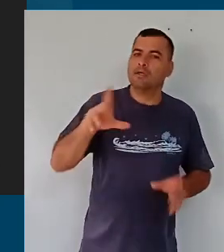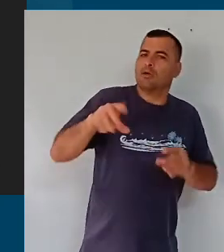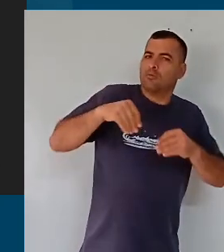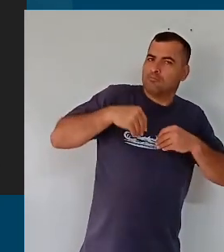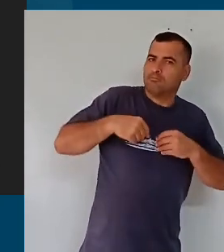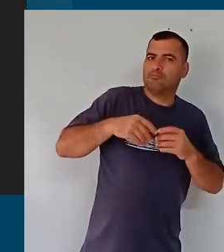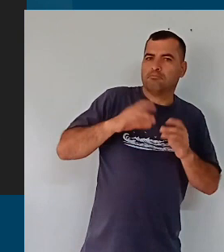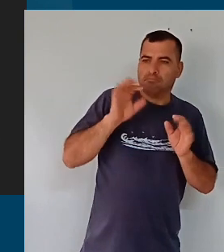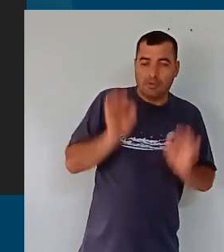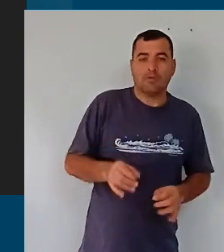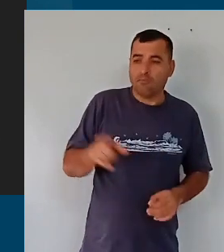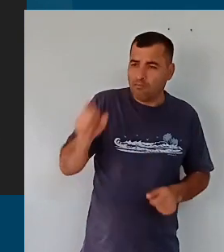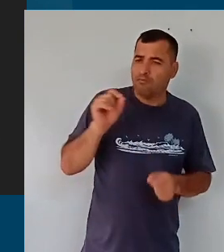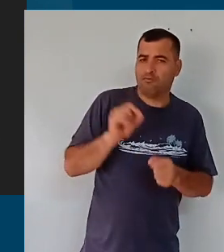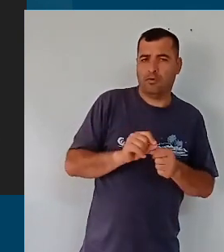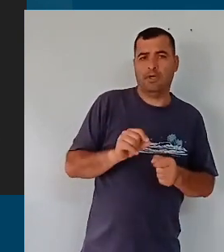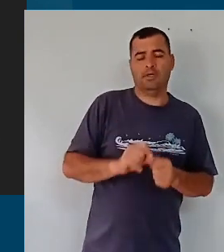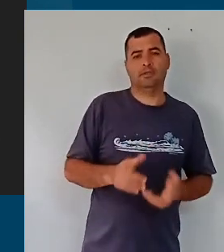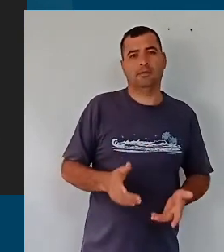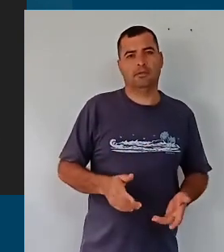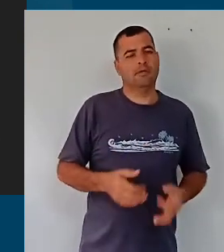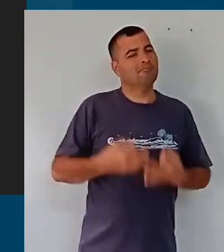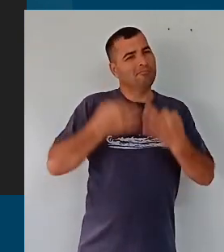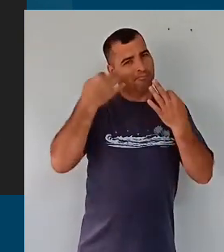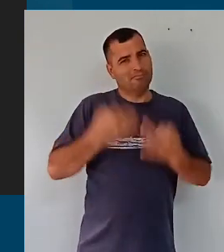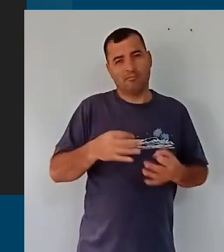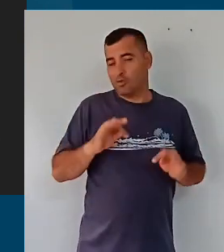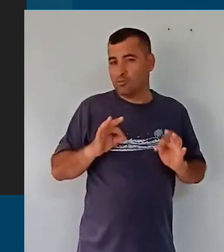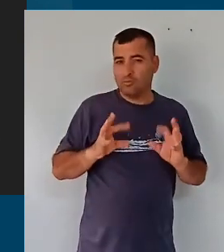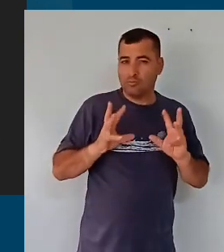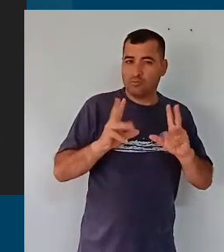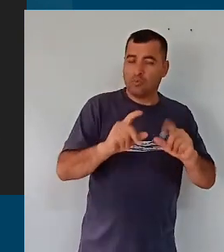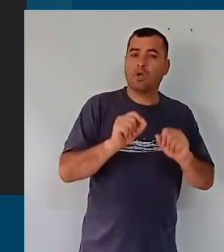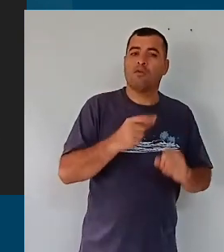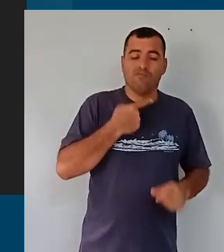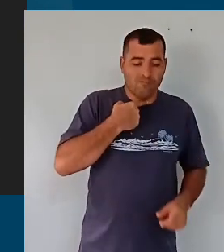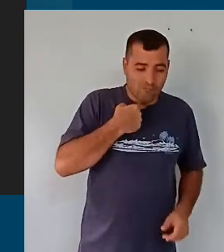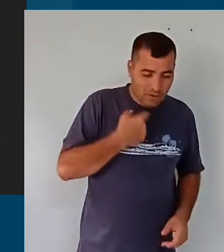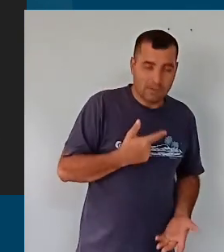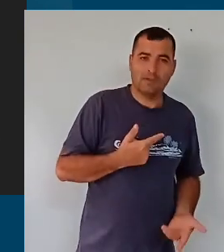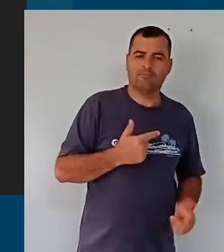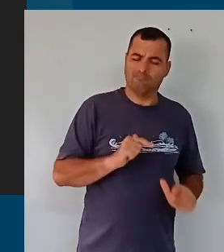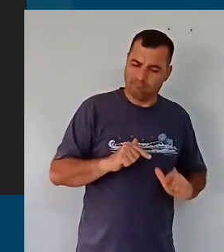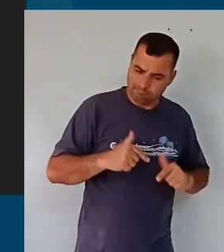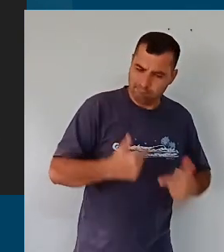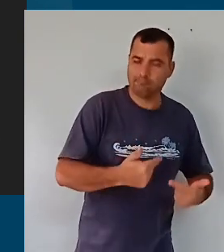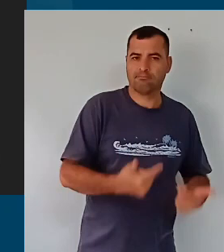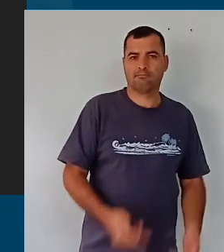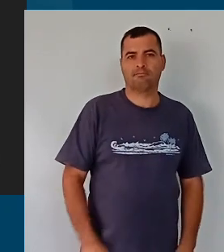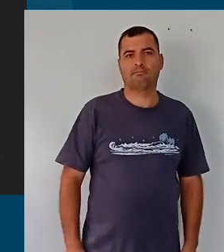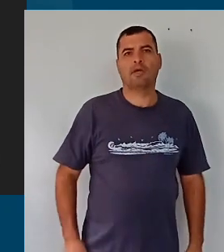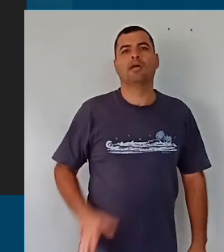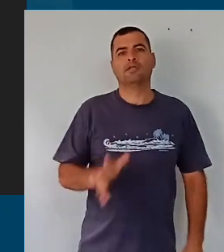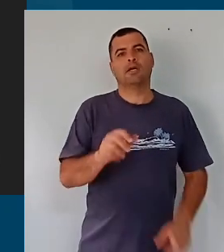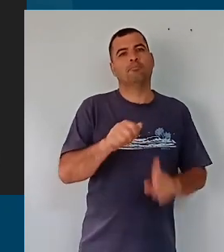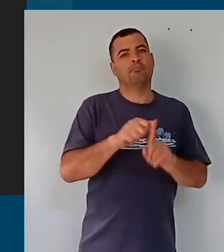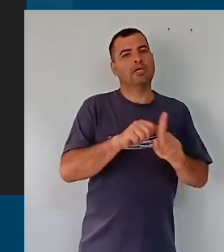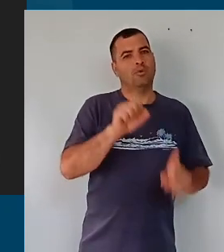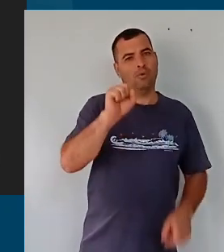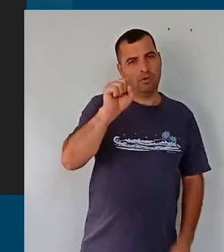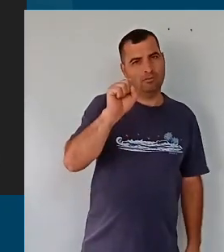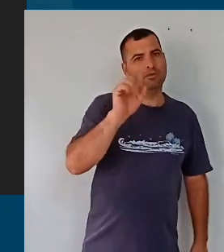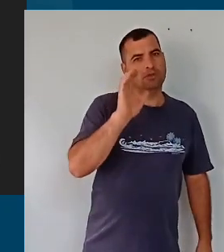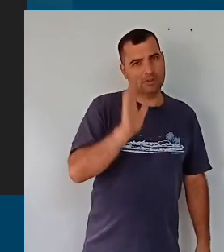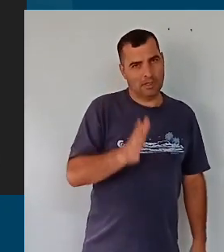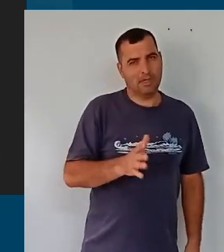ele disse, faça, e faça, Fernando, com todo entusiasmo, então, passado oito meses,